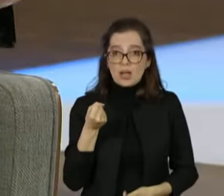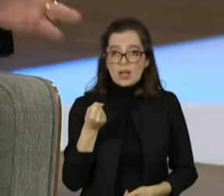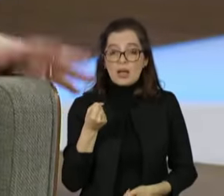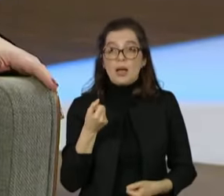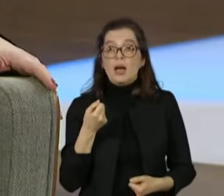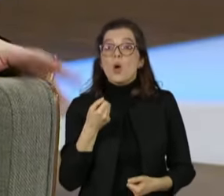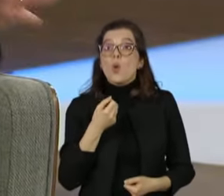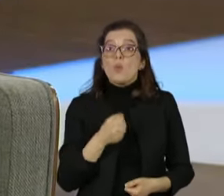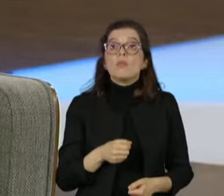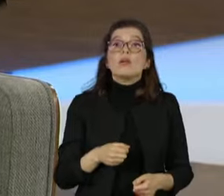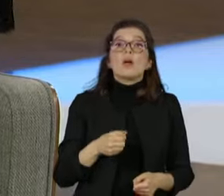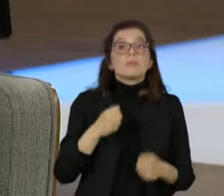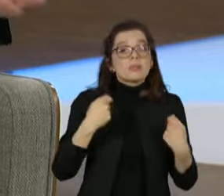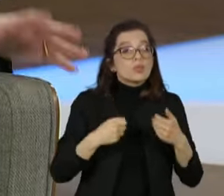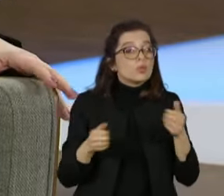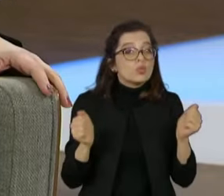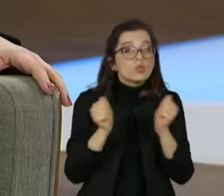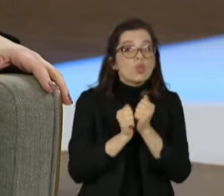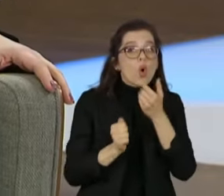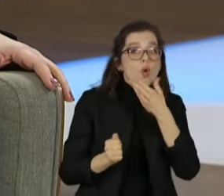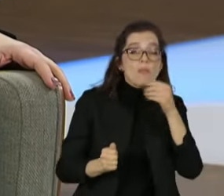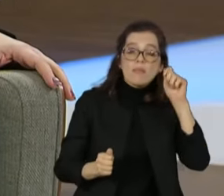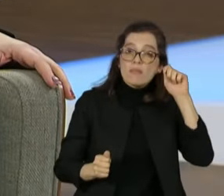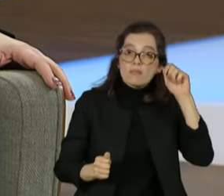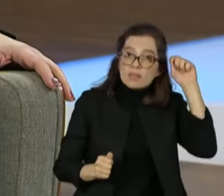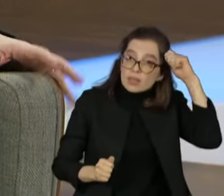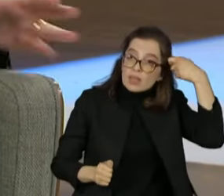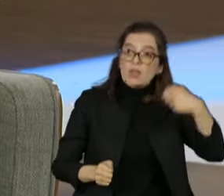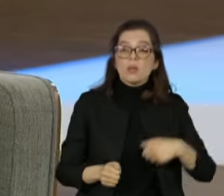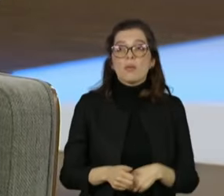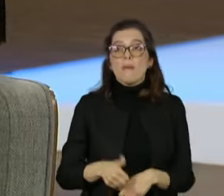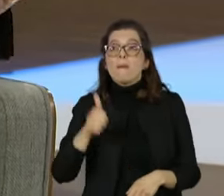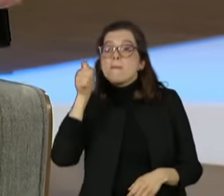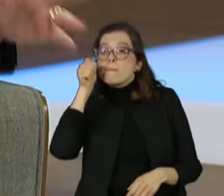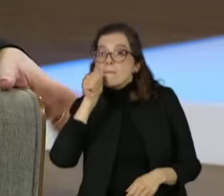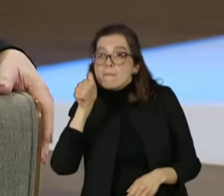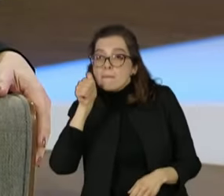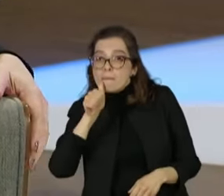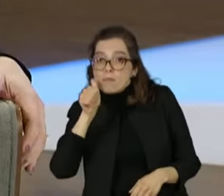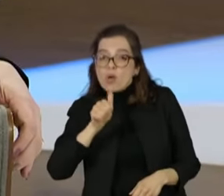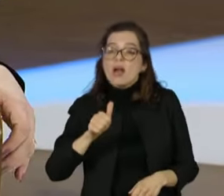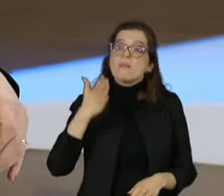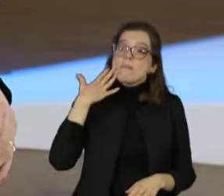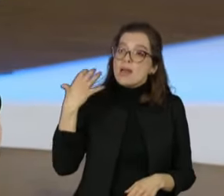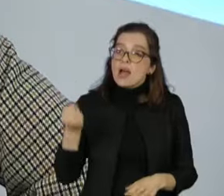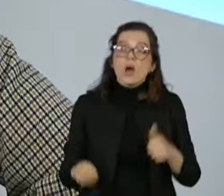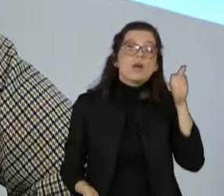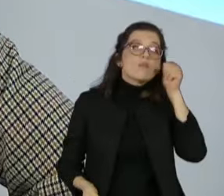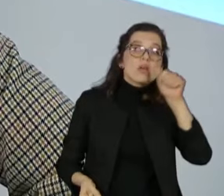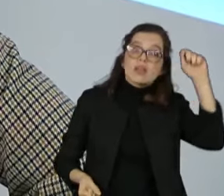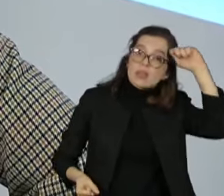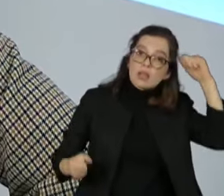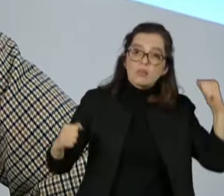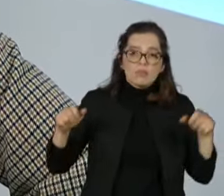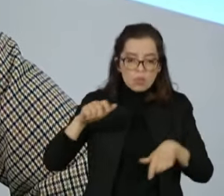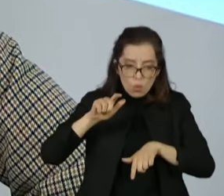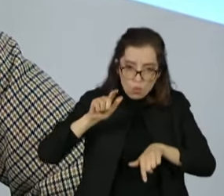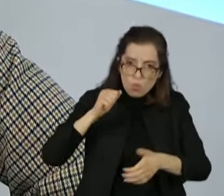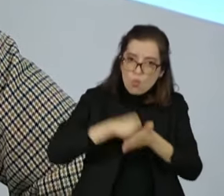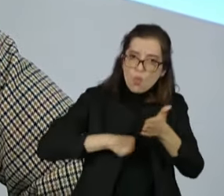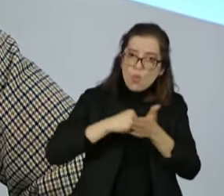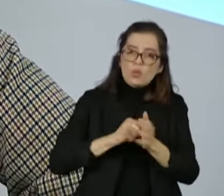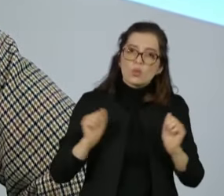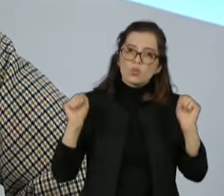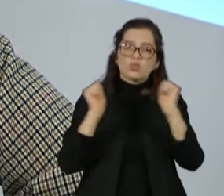cores. Nesse aspecto, é por isso que eu luto pela diversidade e pelo também direito das minorias. Candidato, o tempo está curtinho, quero trazer a